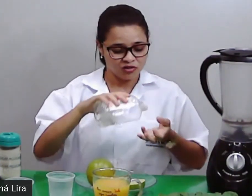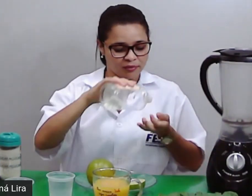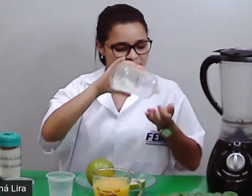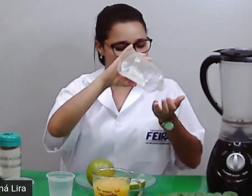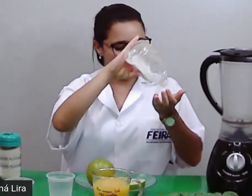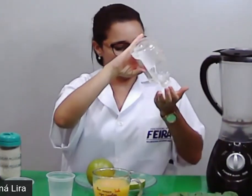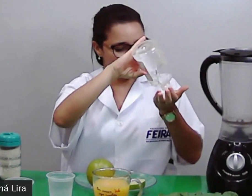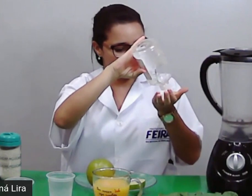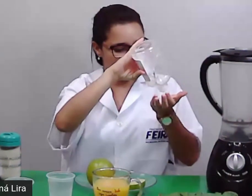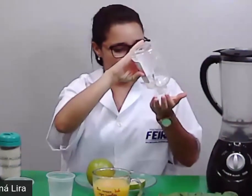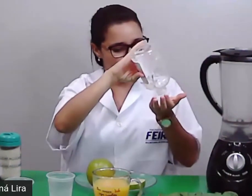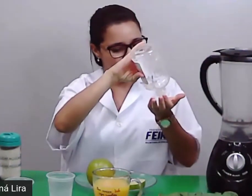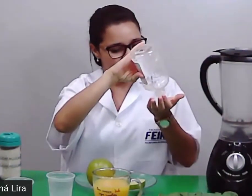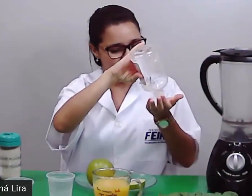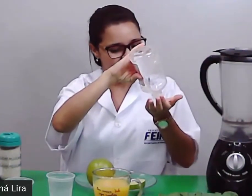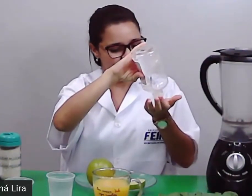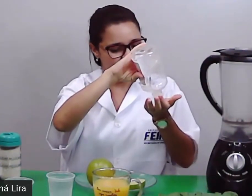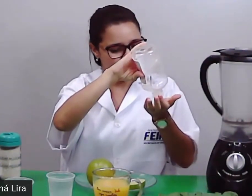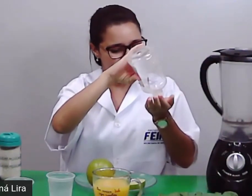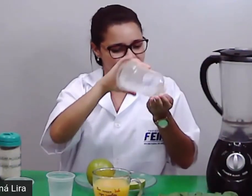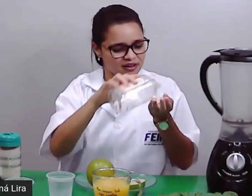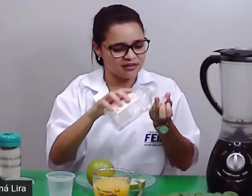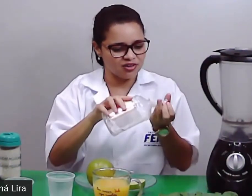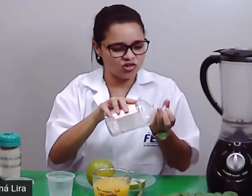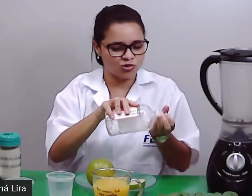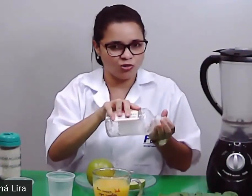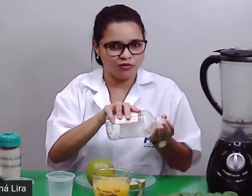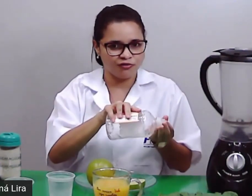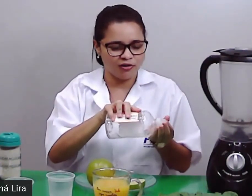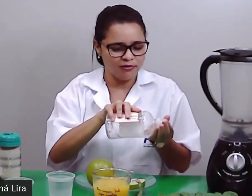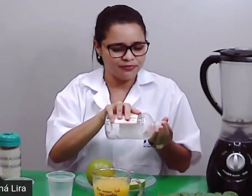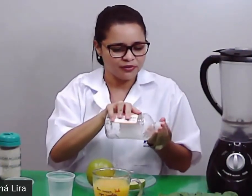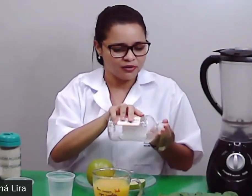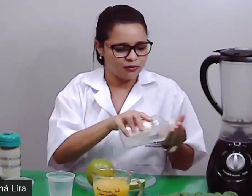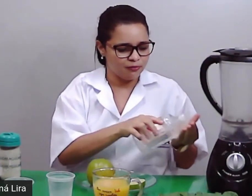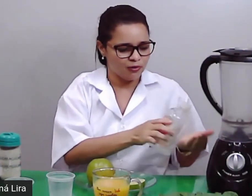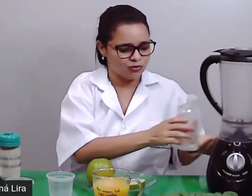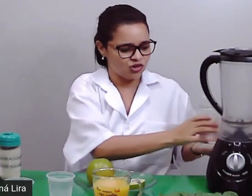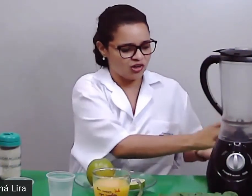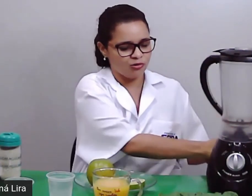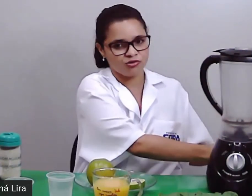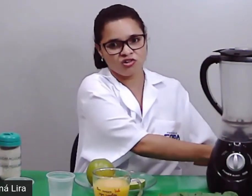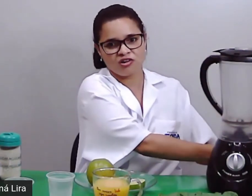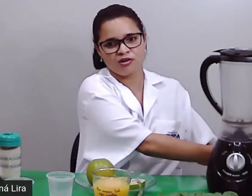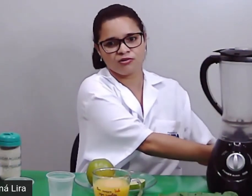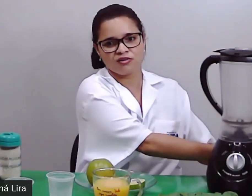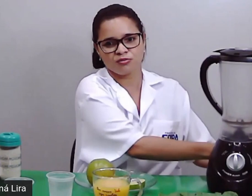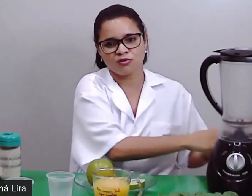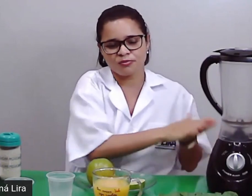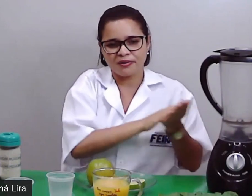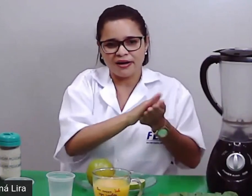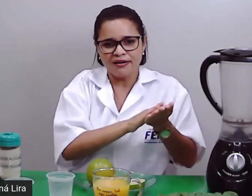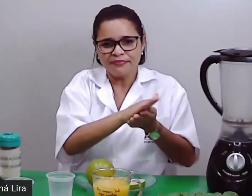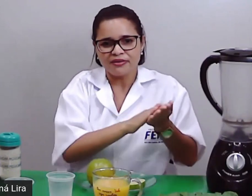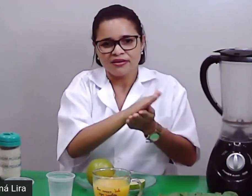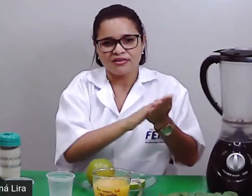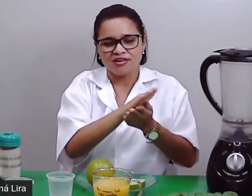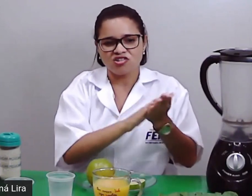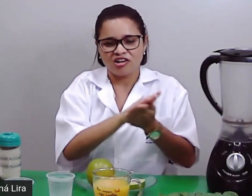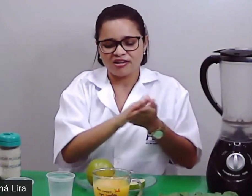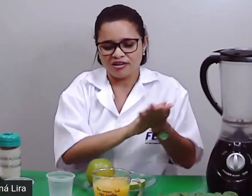Já passei um pouco de álcool, vou passar aqui de novo, ó, um pouco de álcool em gelas, para